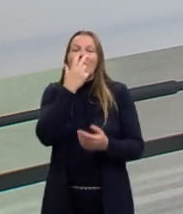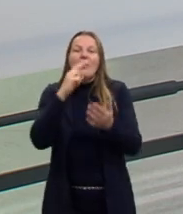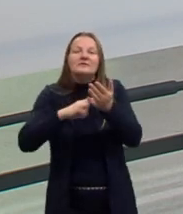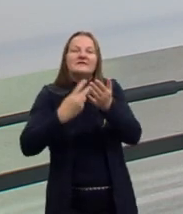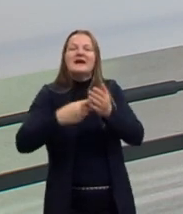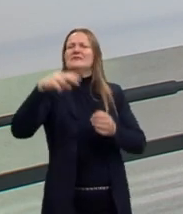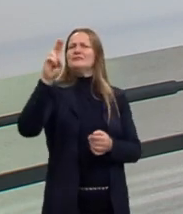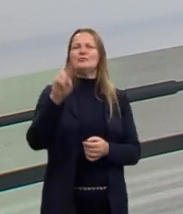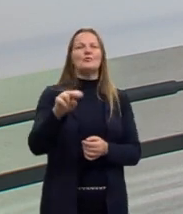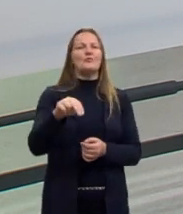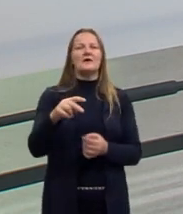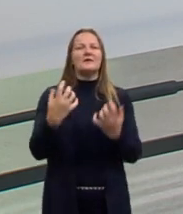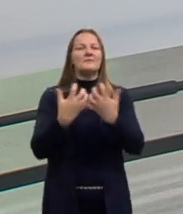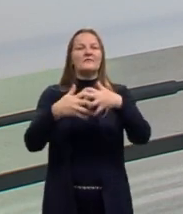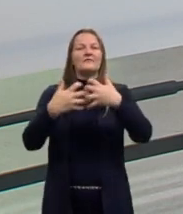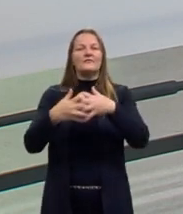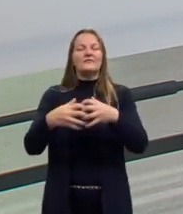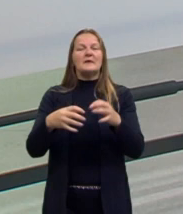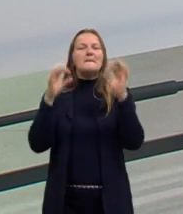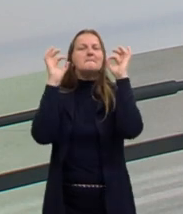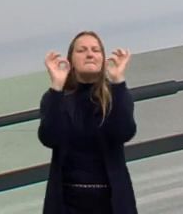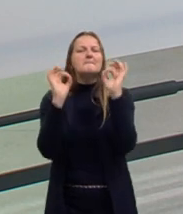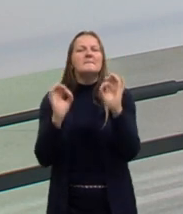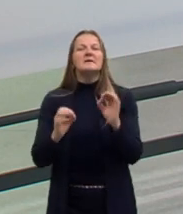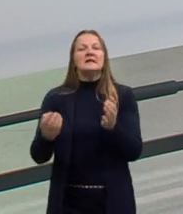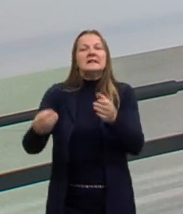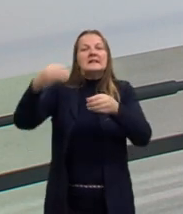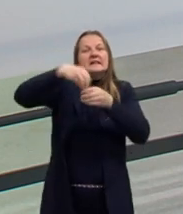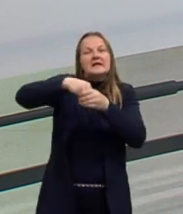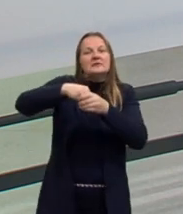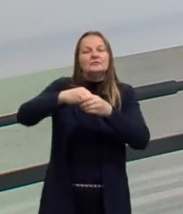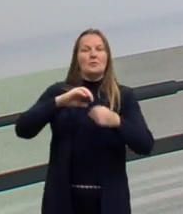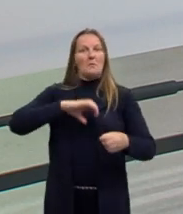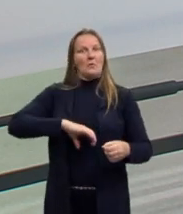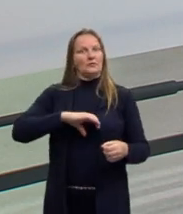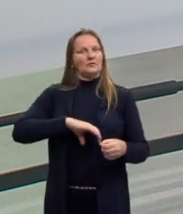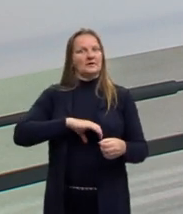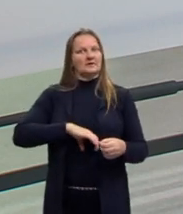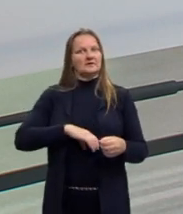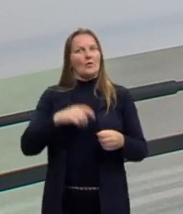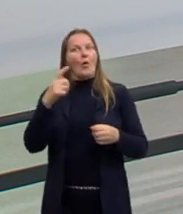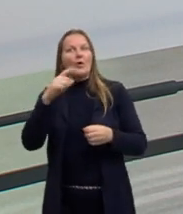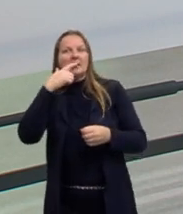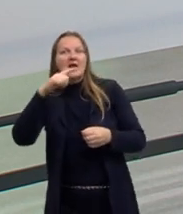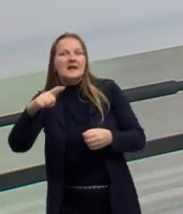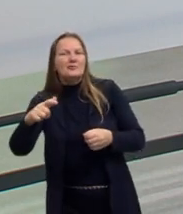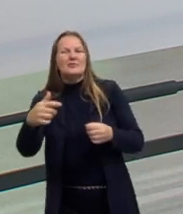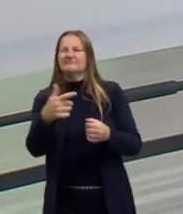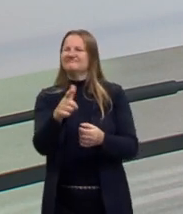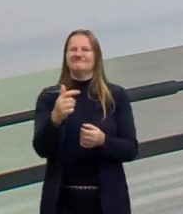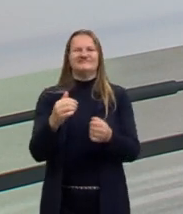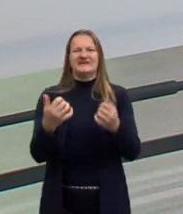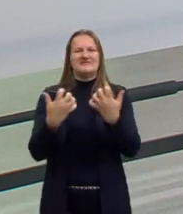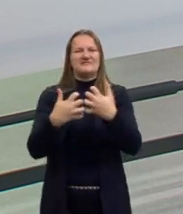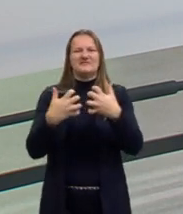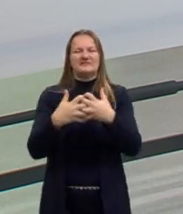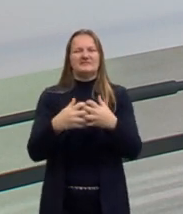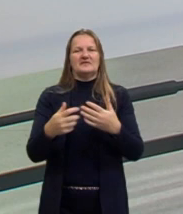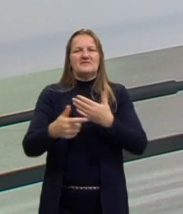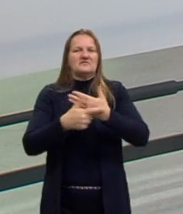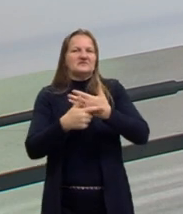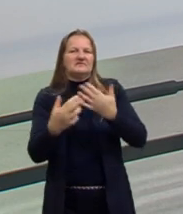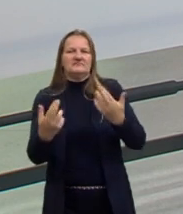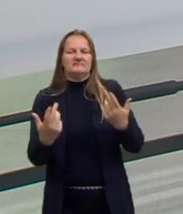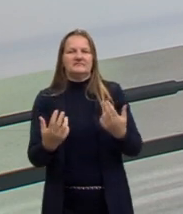funciona perfeitamente dentro da língua portuguesa. Talvez, se a gente for lá para uma língua espanhola,